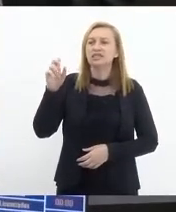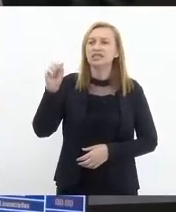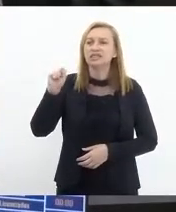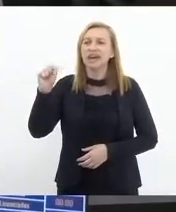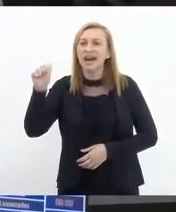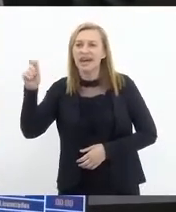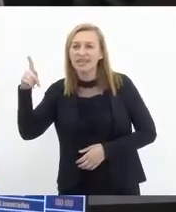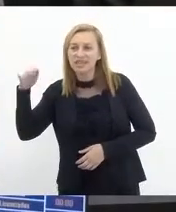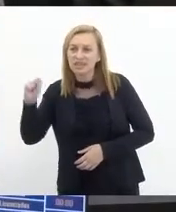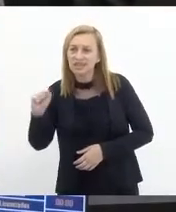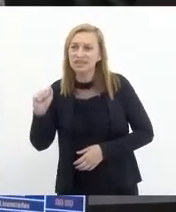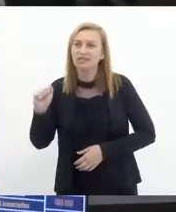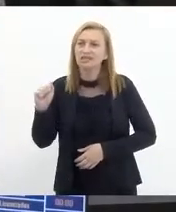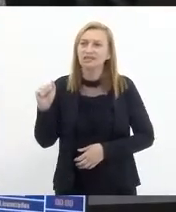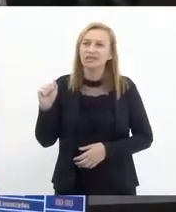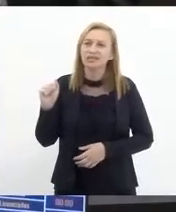esplendido.